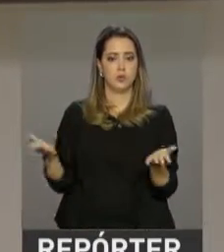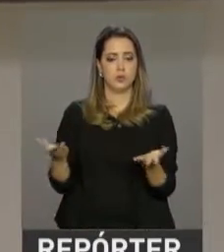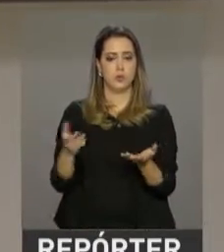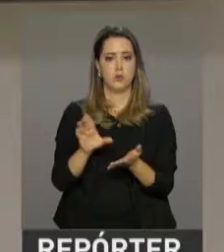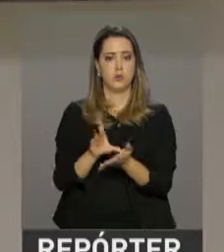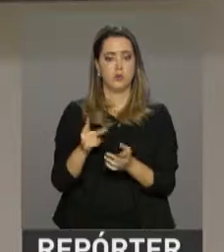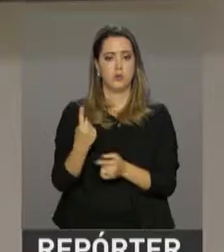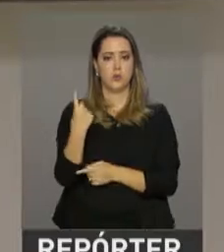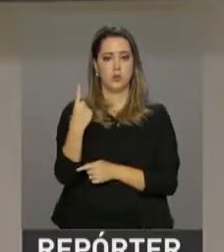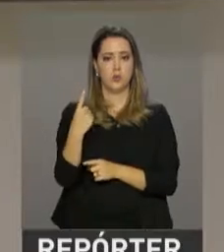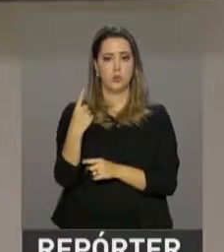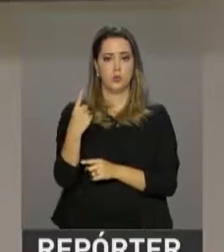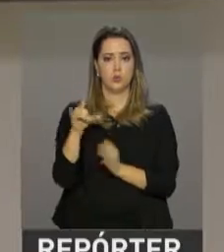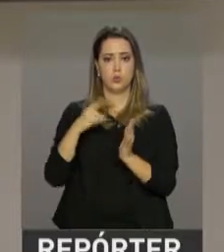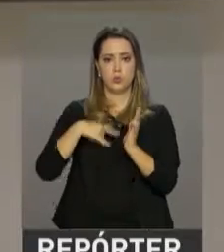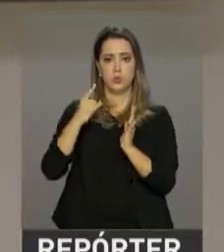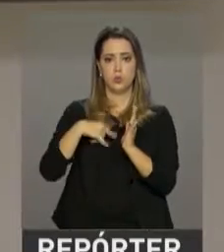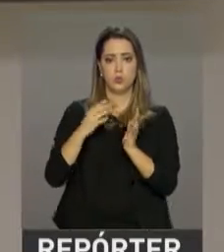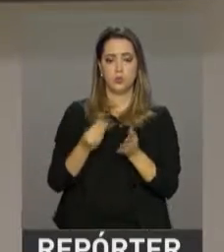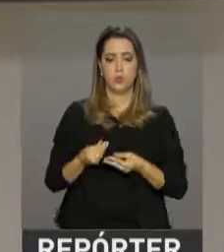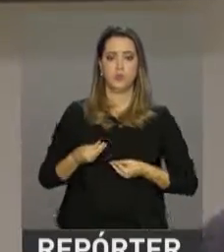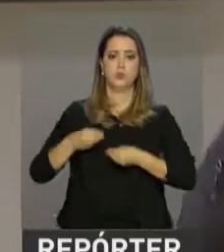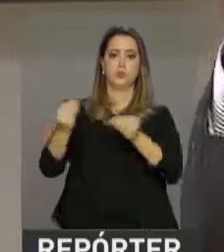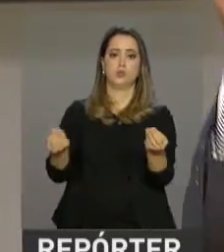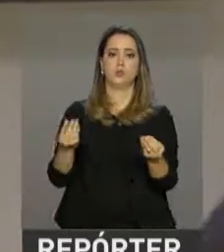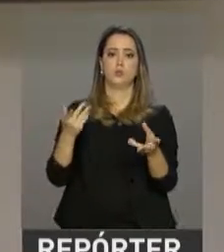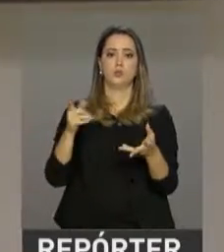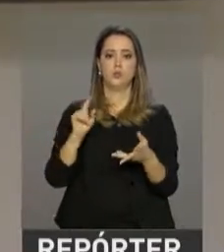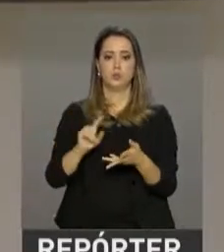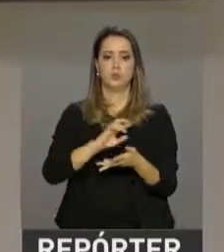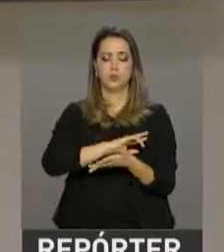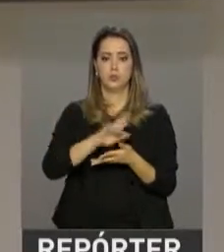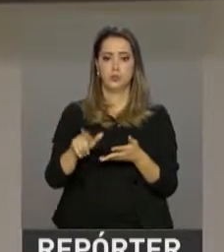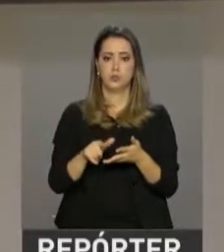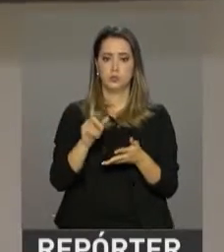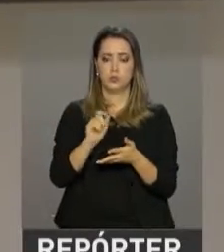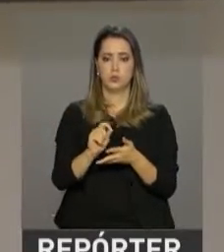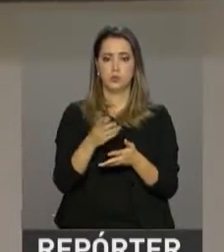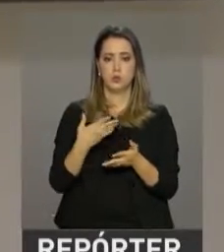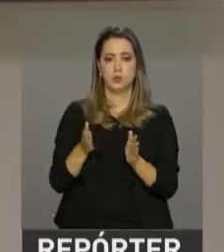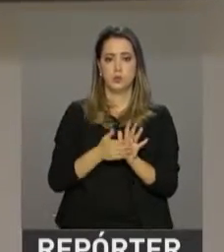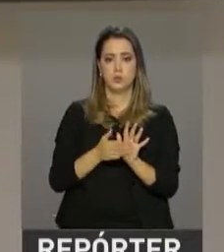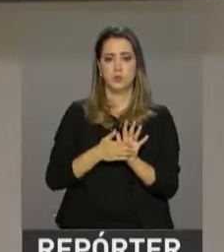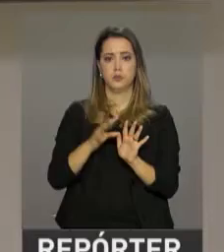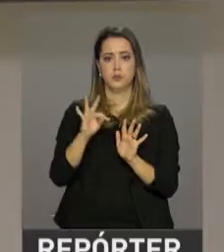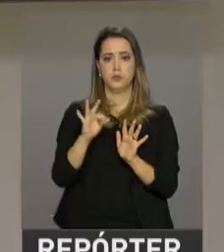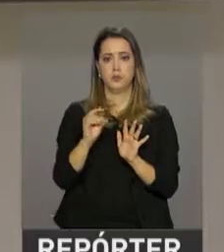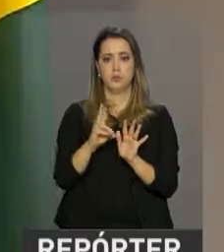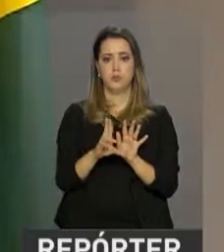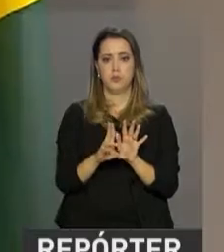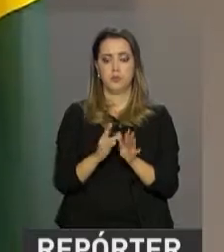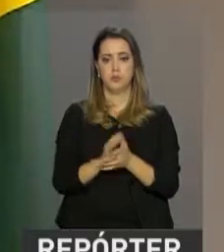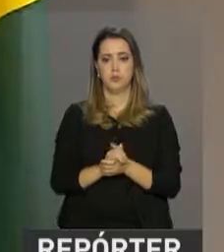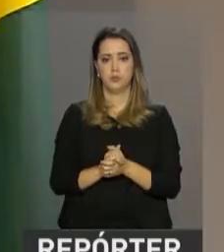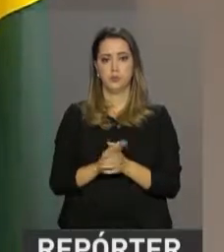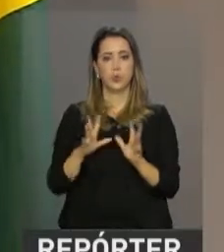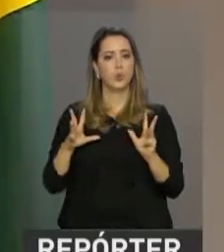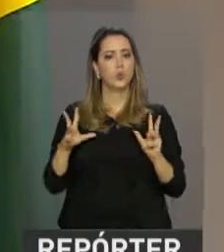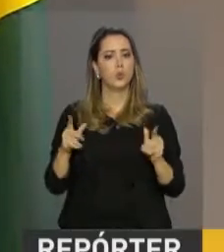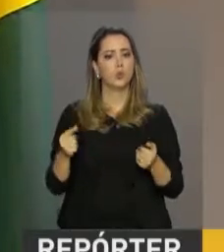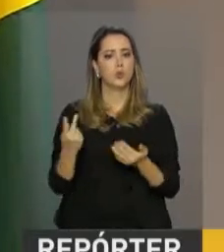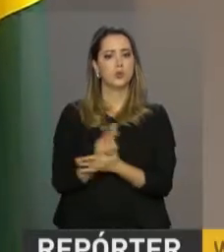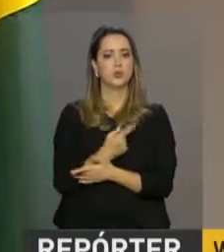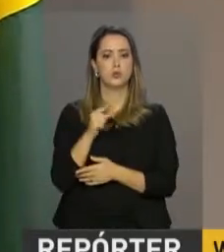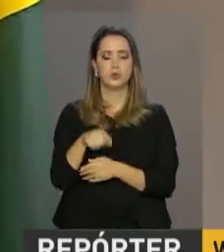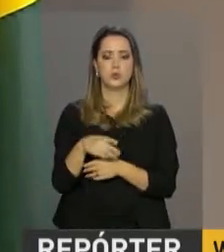num único documento que vai servir de apreciação pelo Tribunal de Contas da União. Tudo o que foi feito aqui